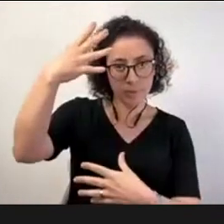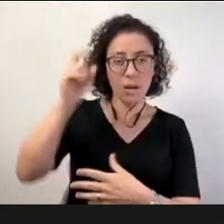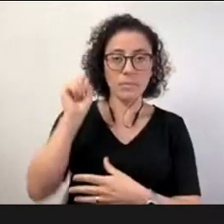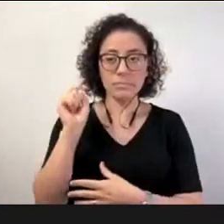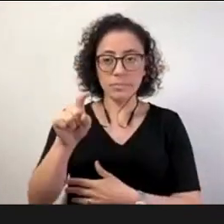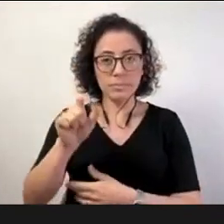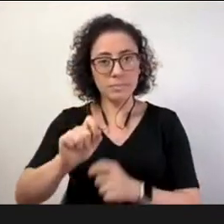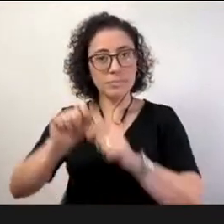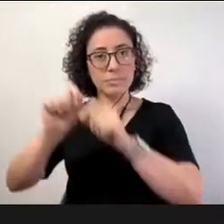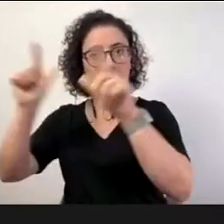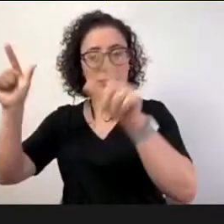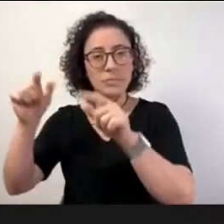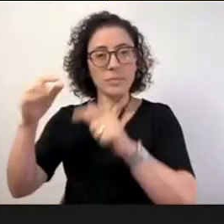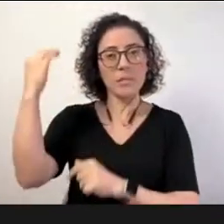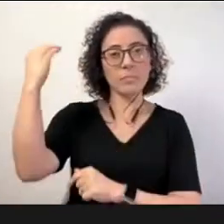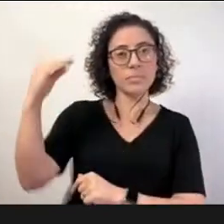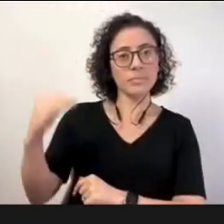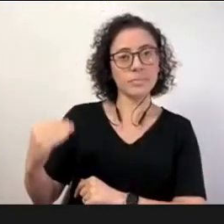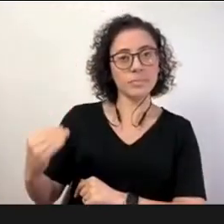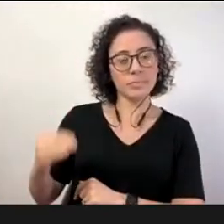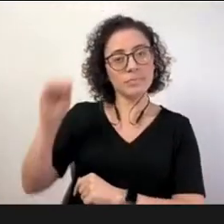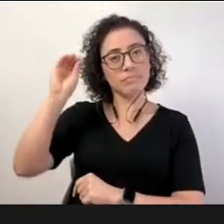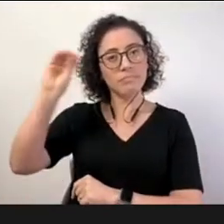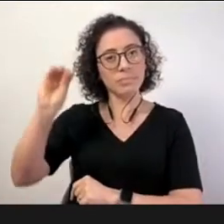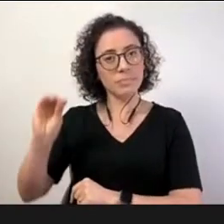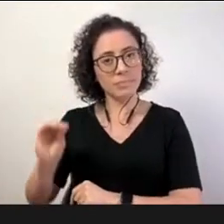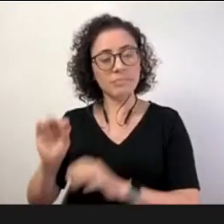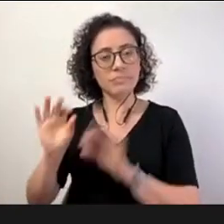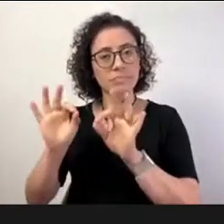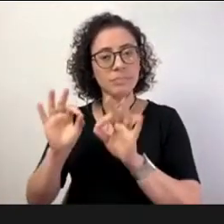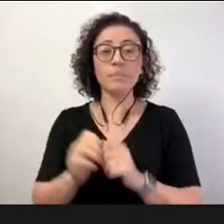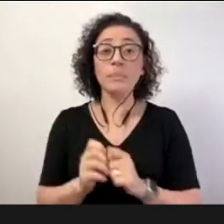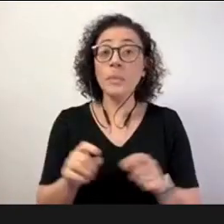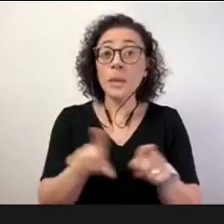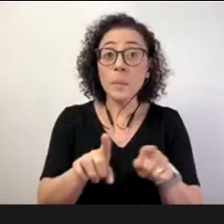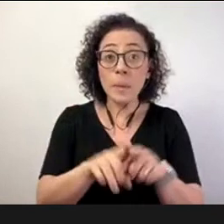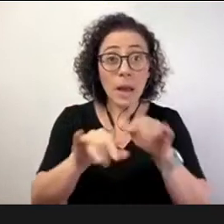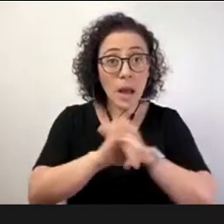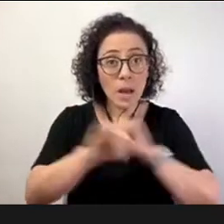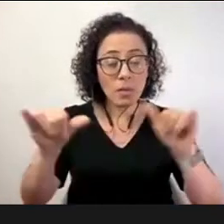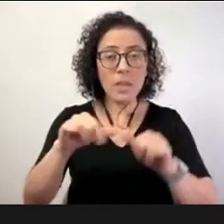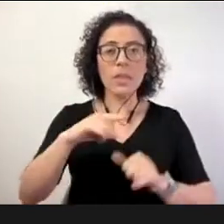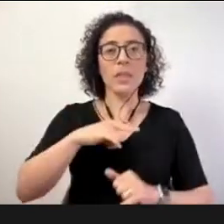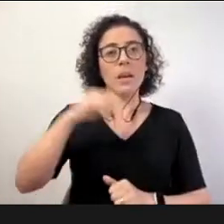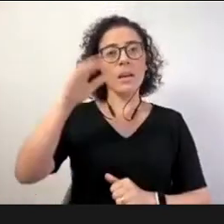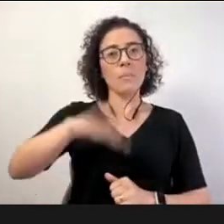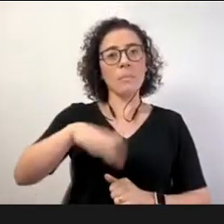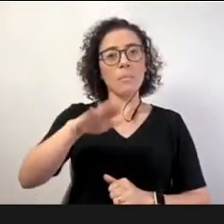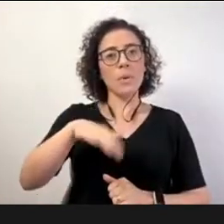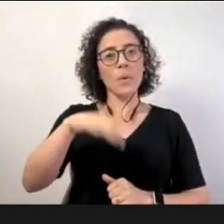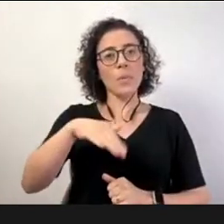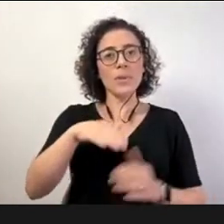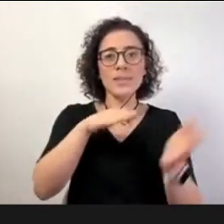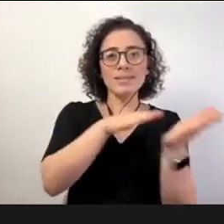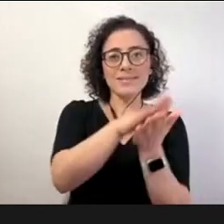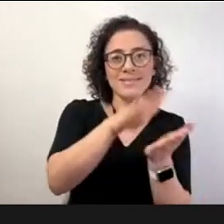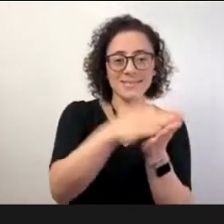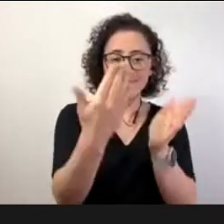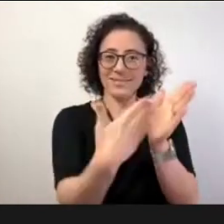durante as atividades, estamos com uma promoção da editora, cujas informações também se encontram no chat.